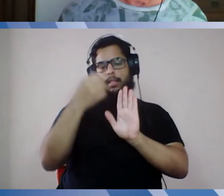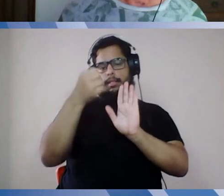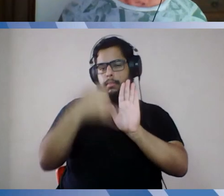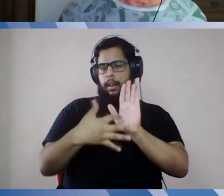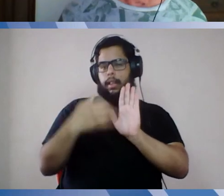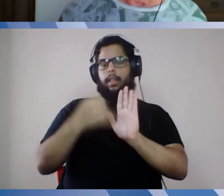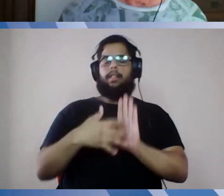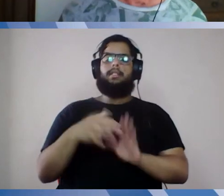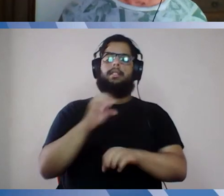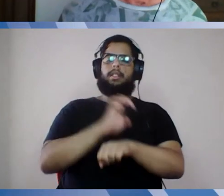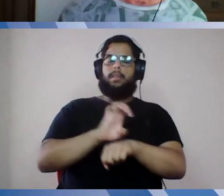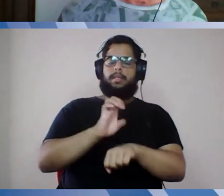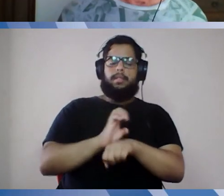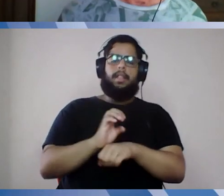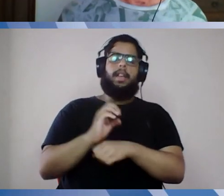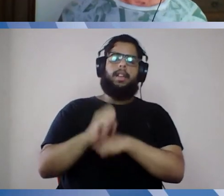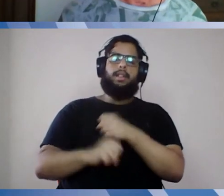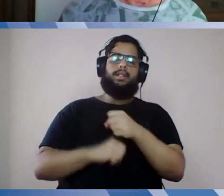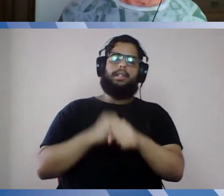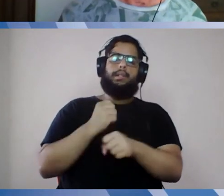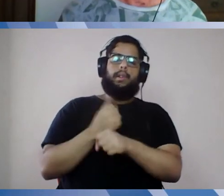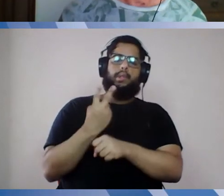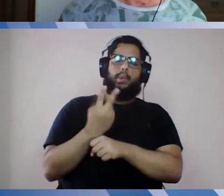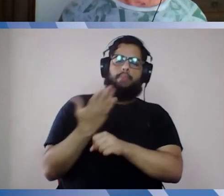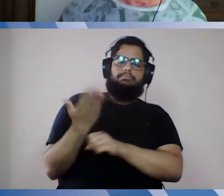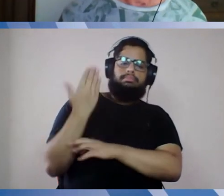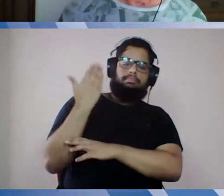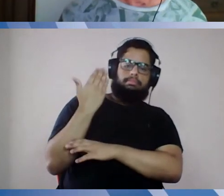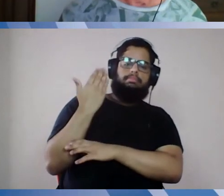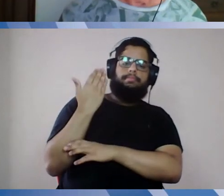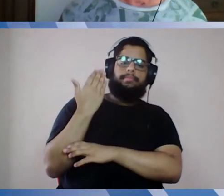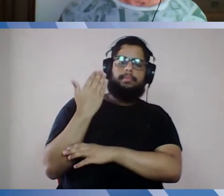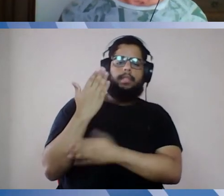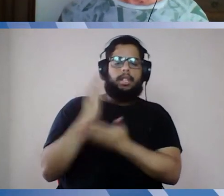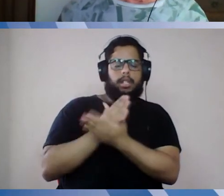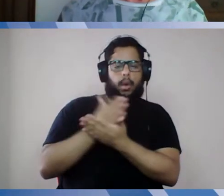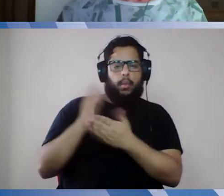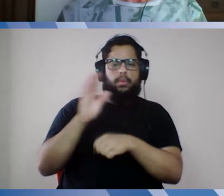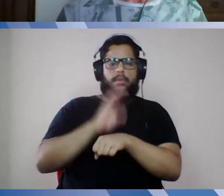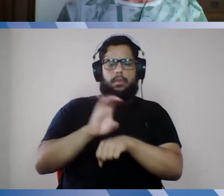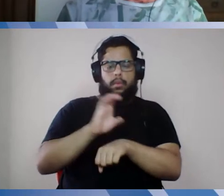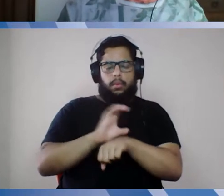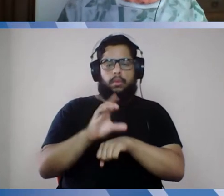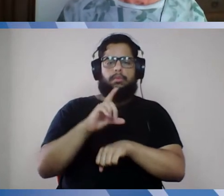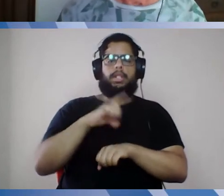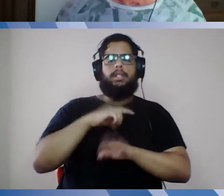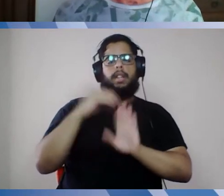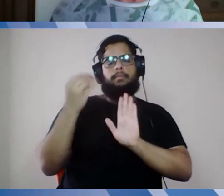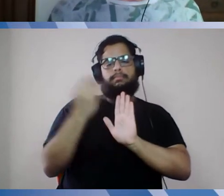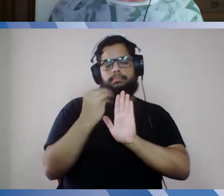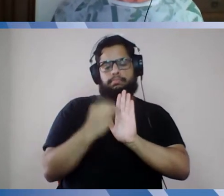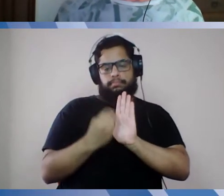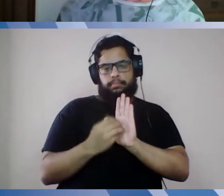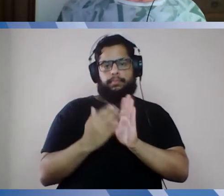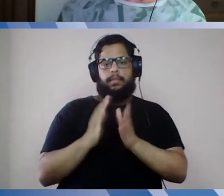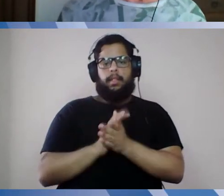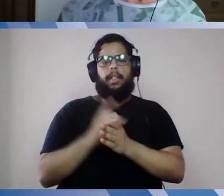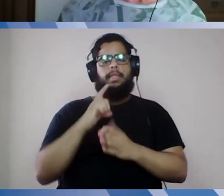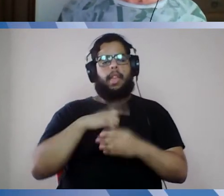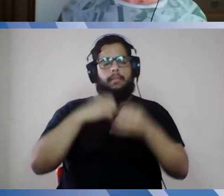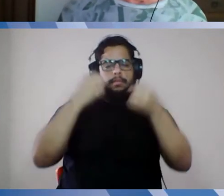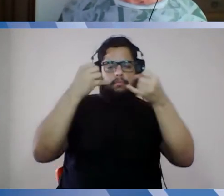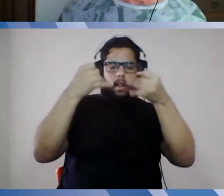dos dois últimos anos, dos cursos, de alguns cursos que são listados, os estágios obrigatórios, há uma descrição